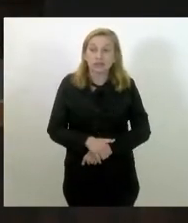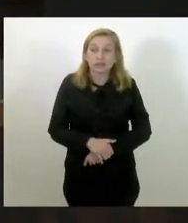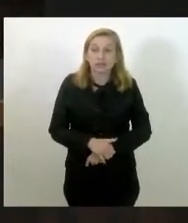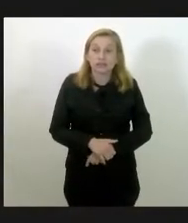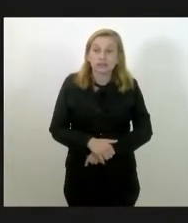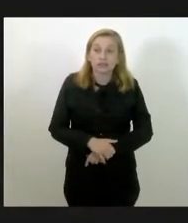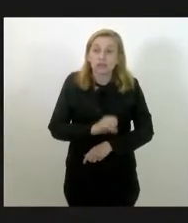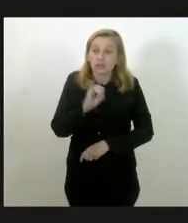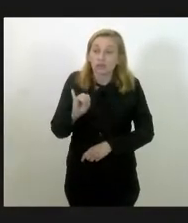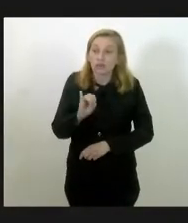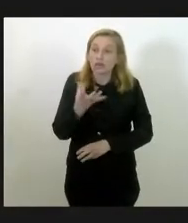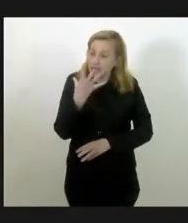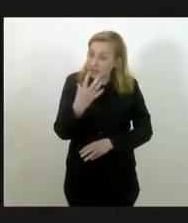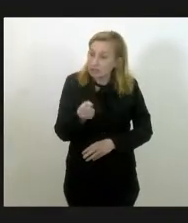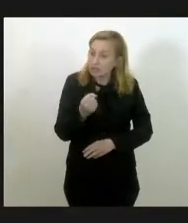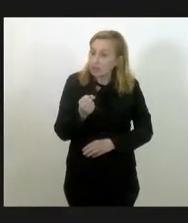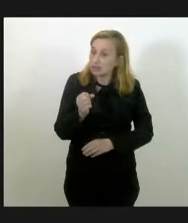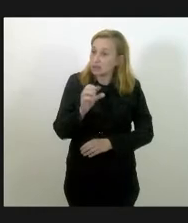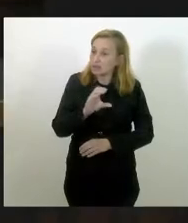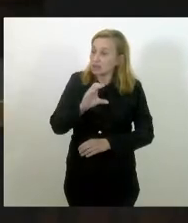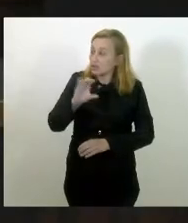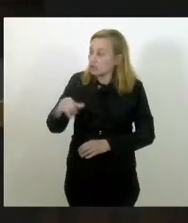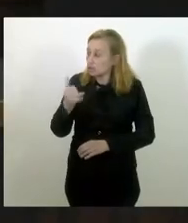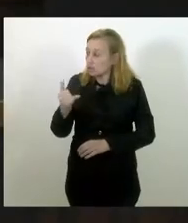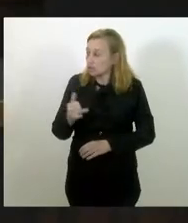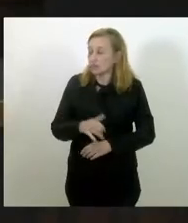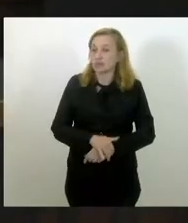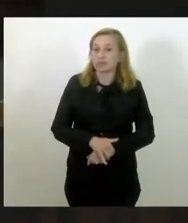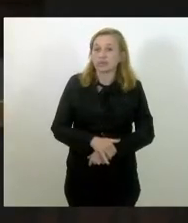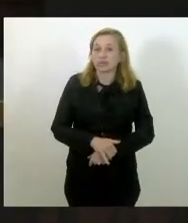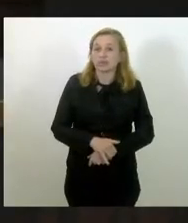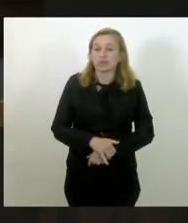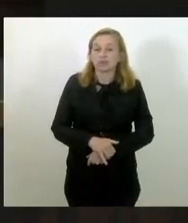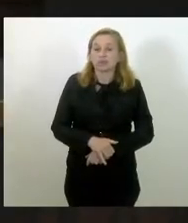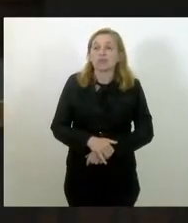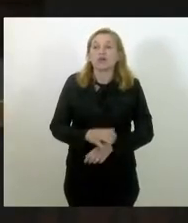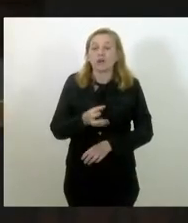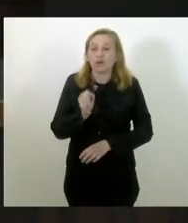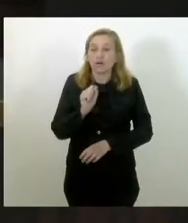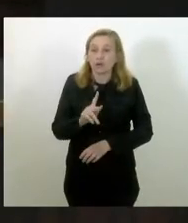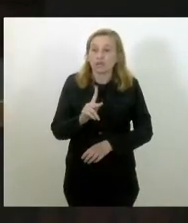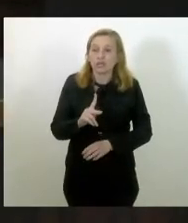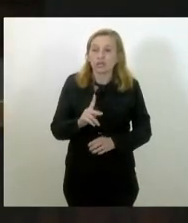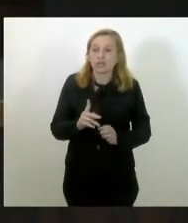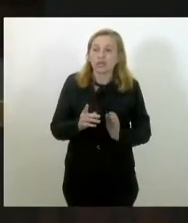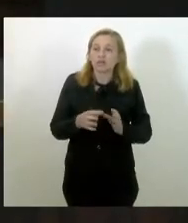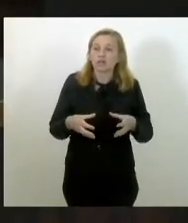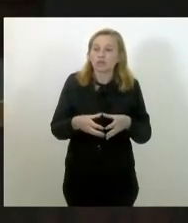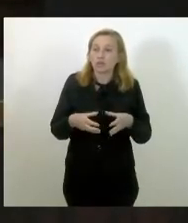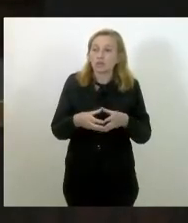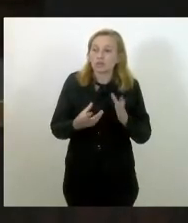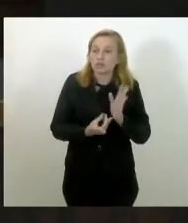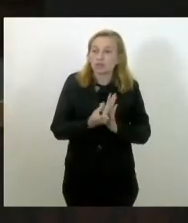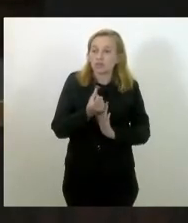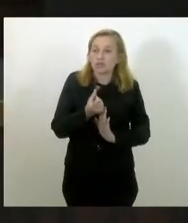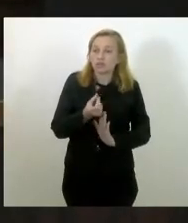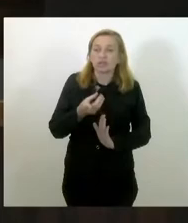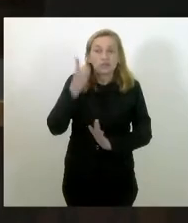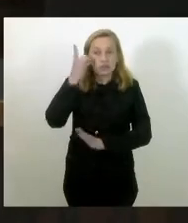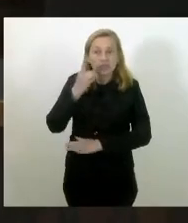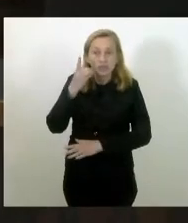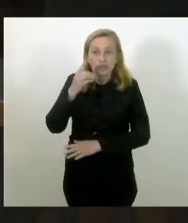Oi, estou acompanhando o parecido de seis seis horas. aí, comando. Ok, amigo. Pela Comissão de Orçamento, deputado Márcio Canella.